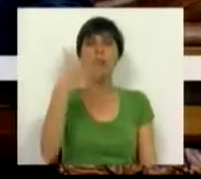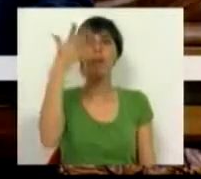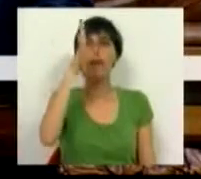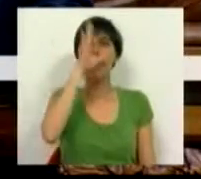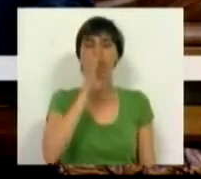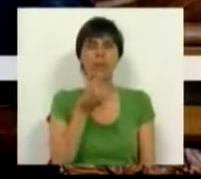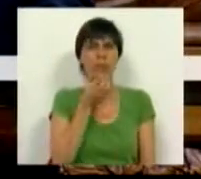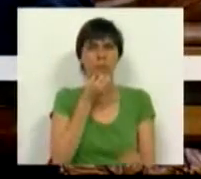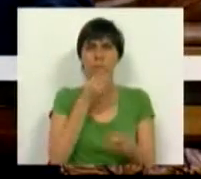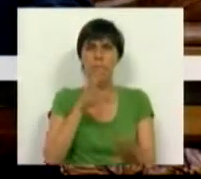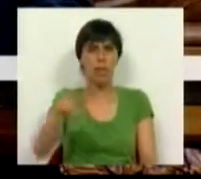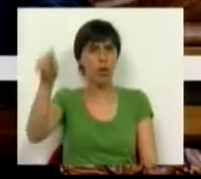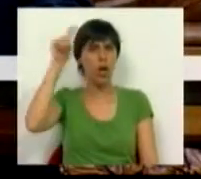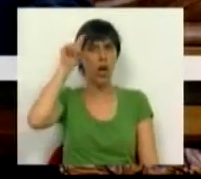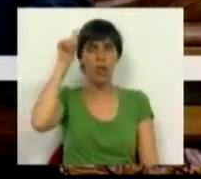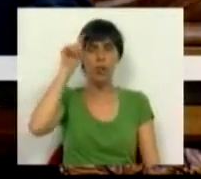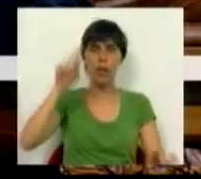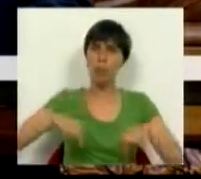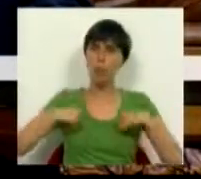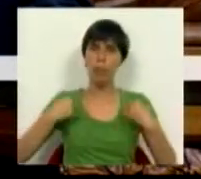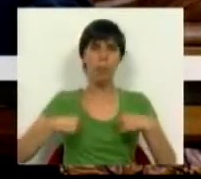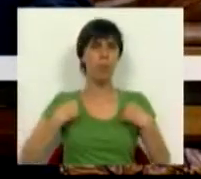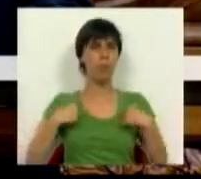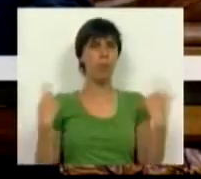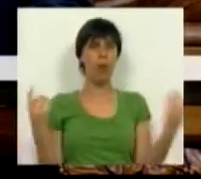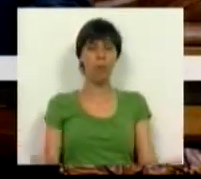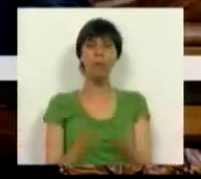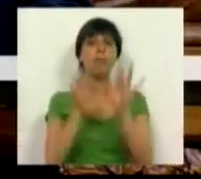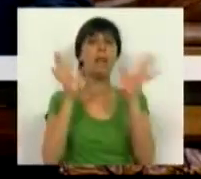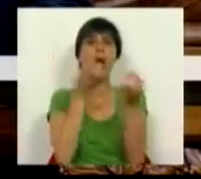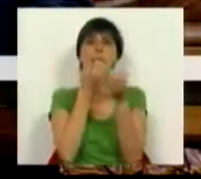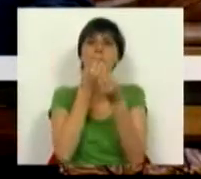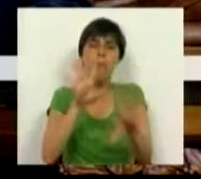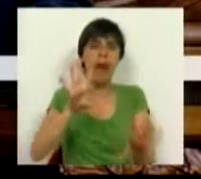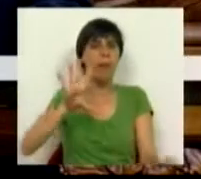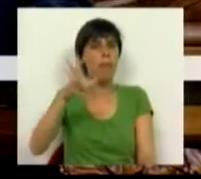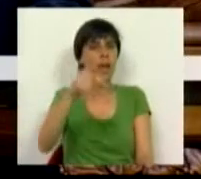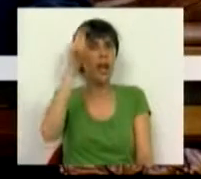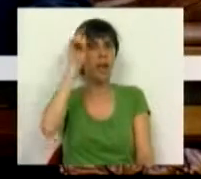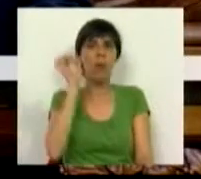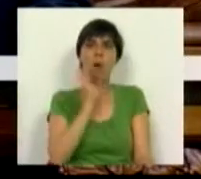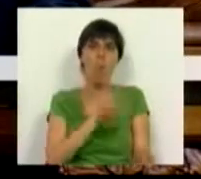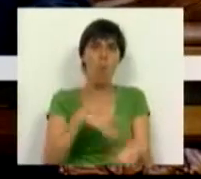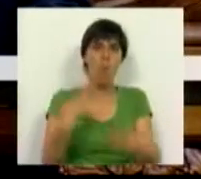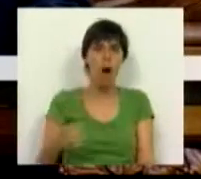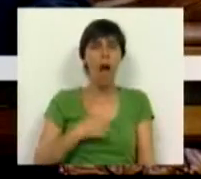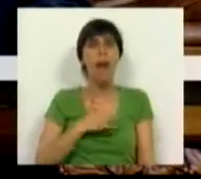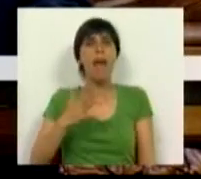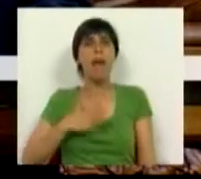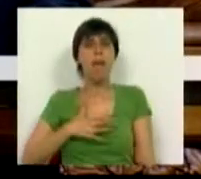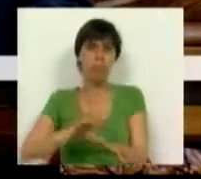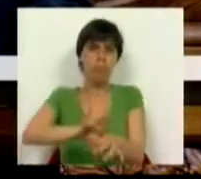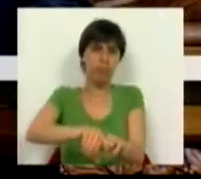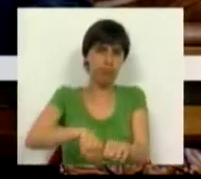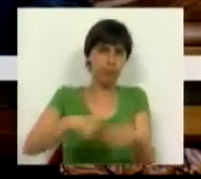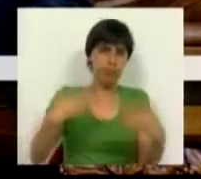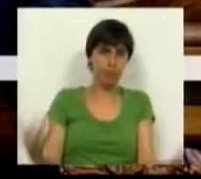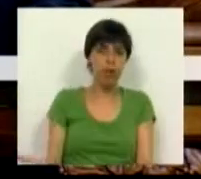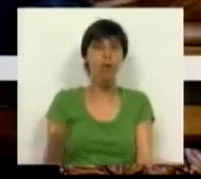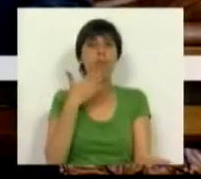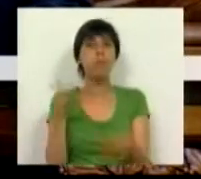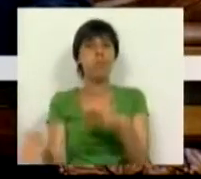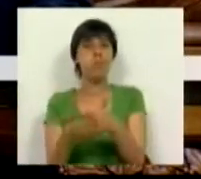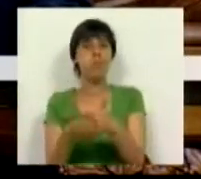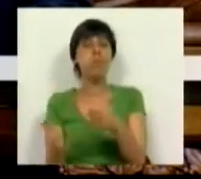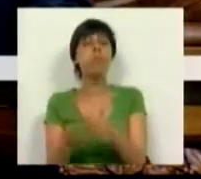-Ministro perdeu o respeito por si próprio, tal como perdeu pelo país, pelas empresas que destruiu, pelos